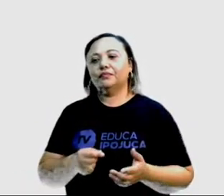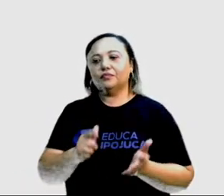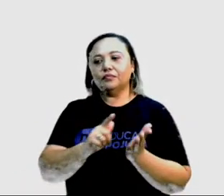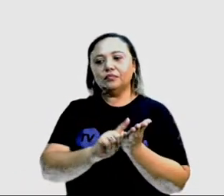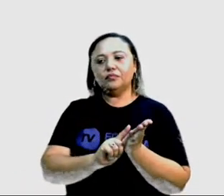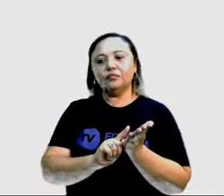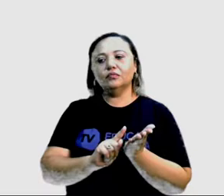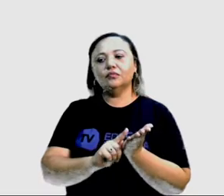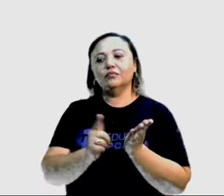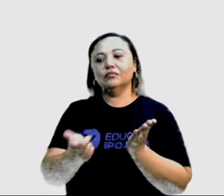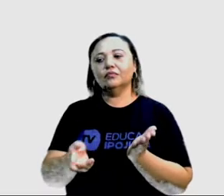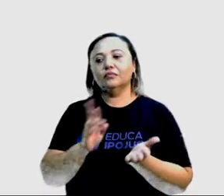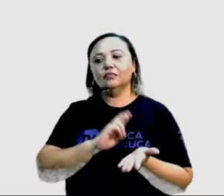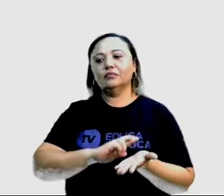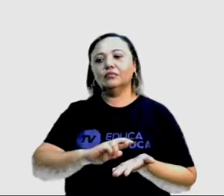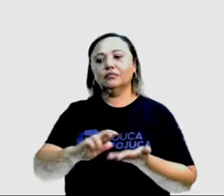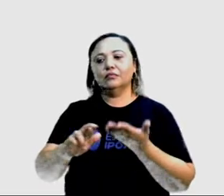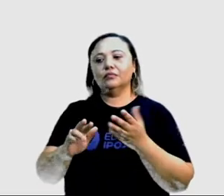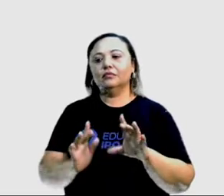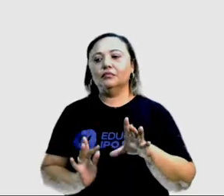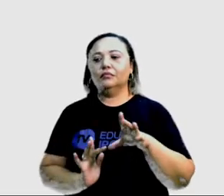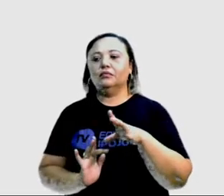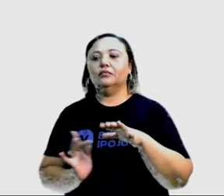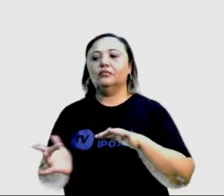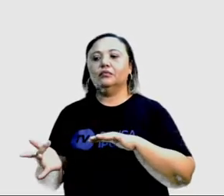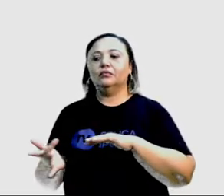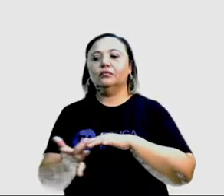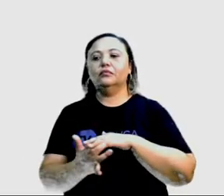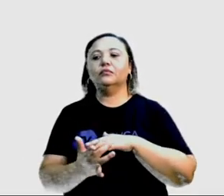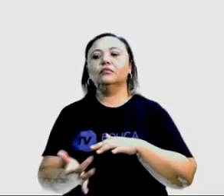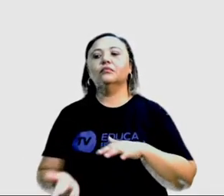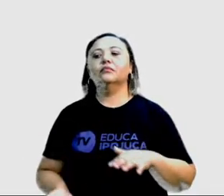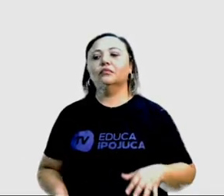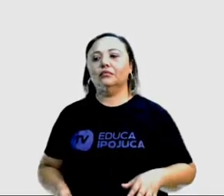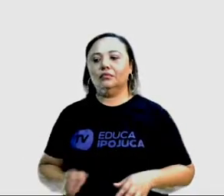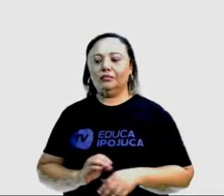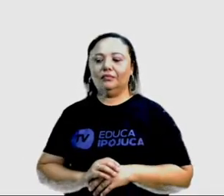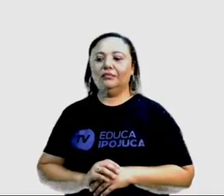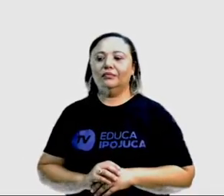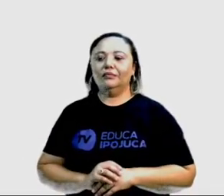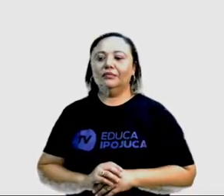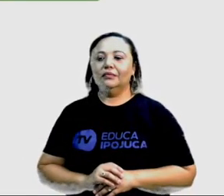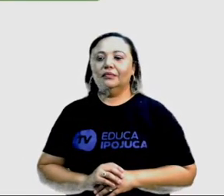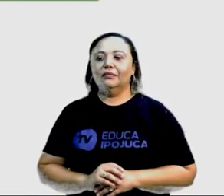Jornais, revistas, impressos e online e redes sociais.